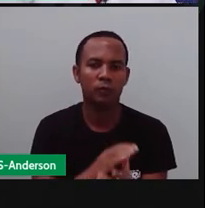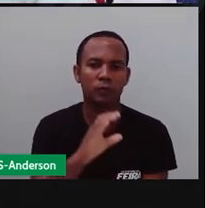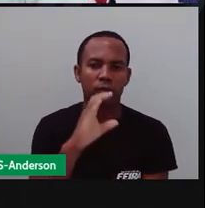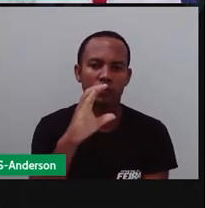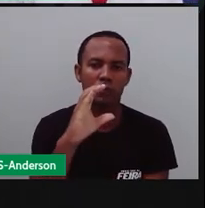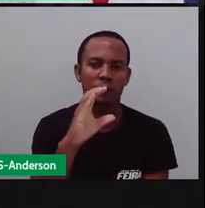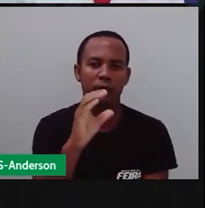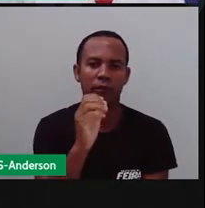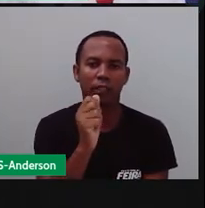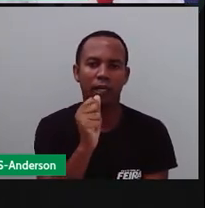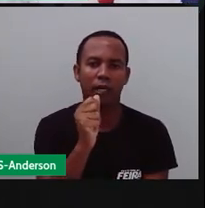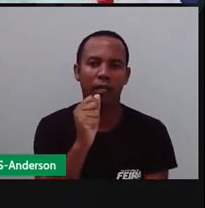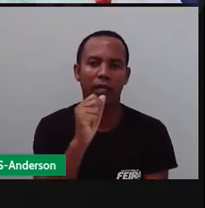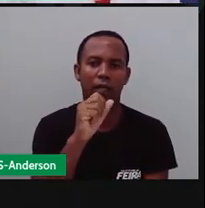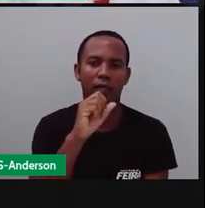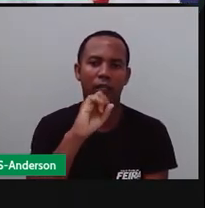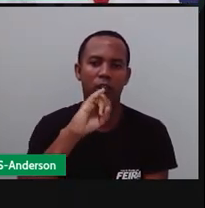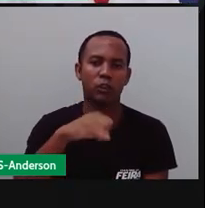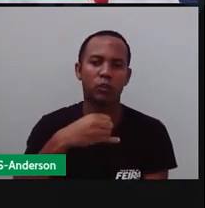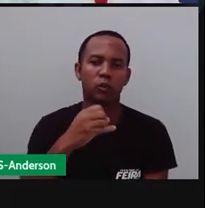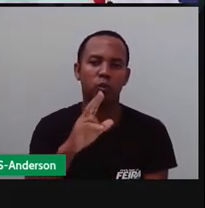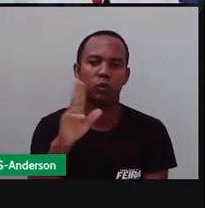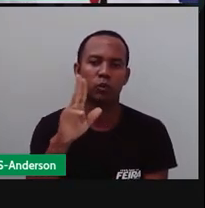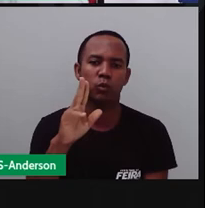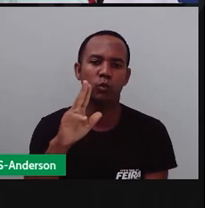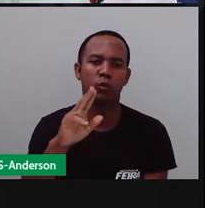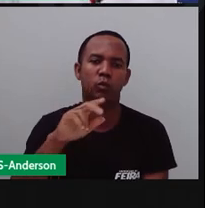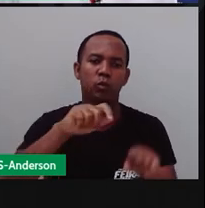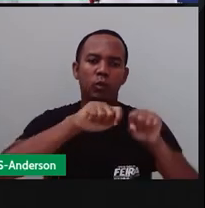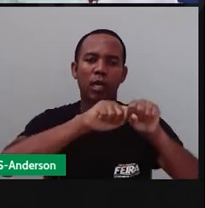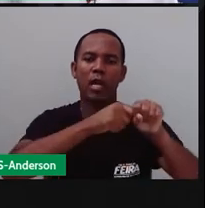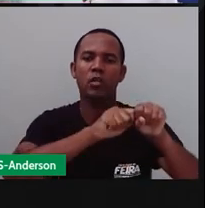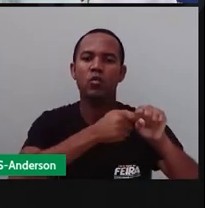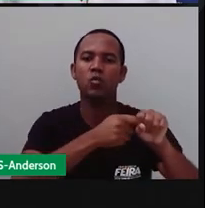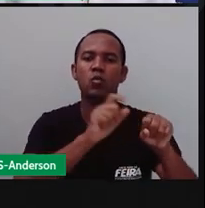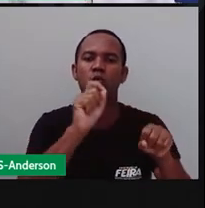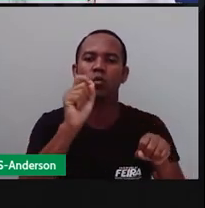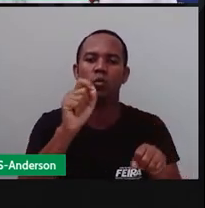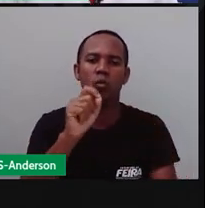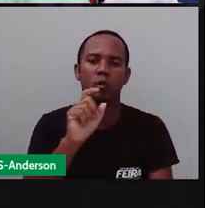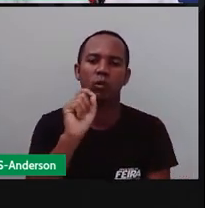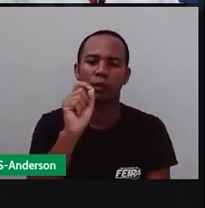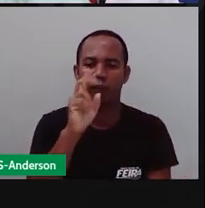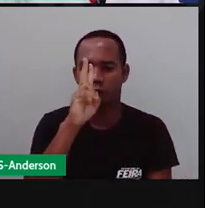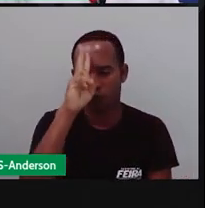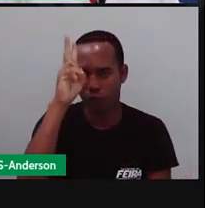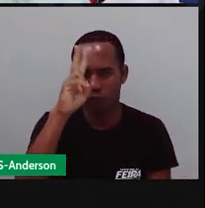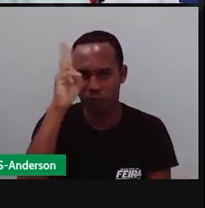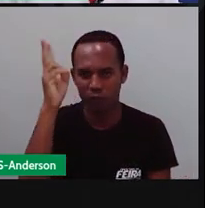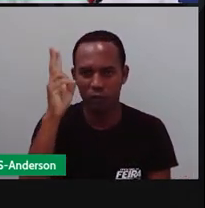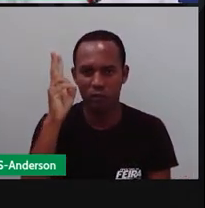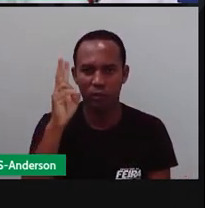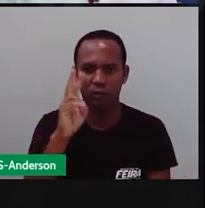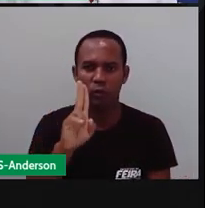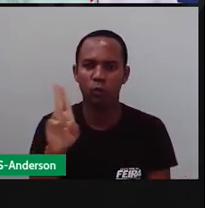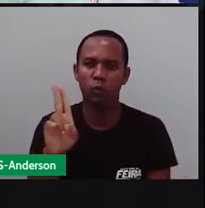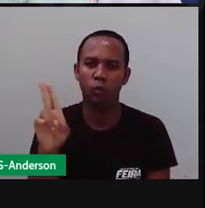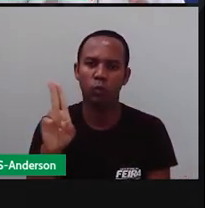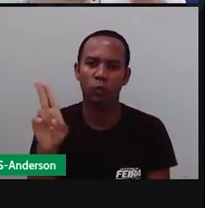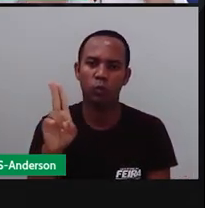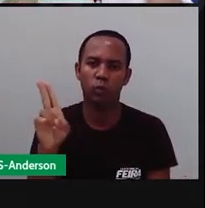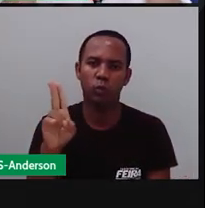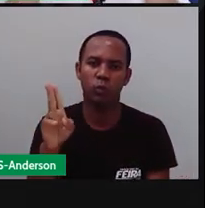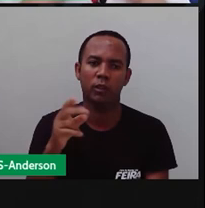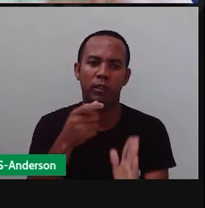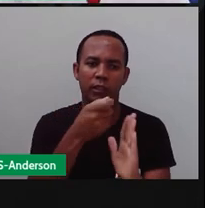Só que isso não vai acontecer em quem? Em Caju. Quem é o mais forte? U? U. Então, se